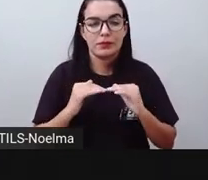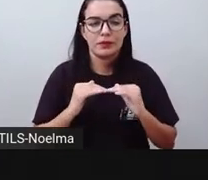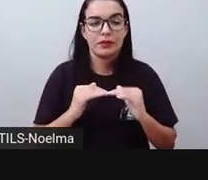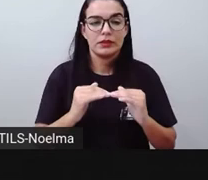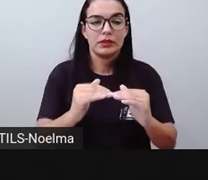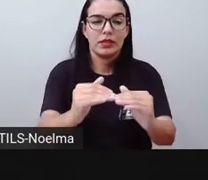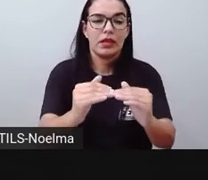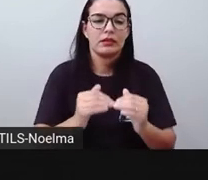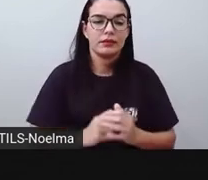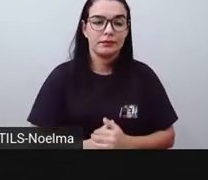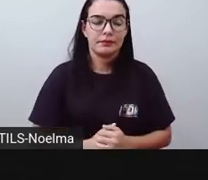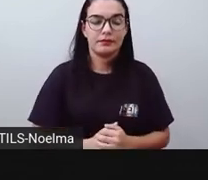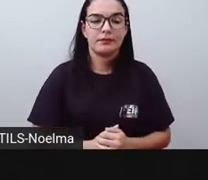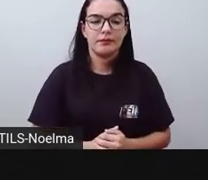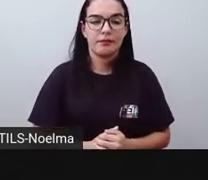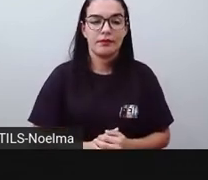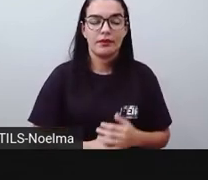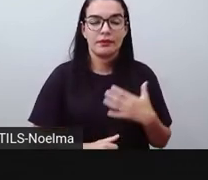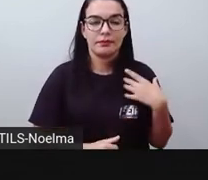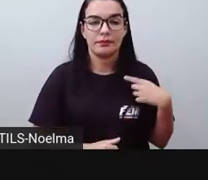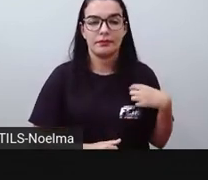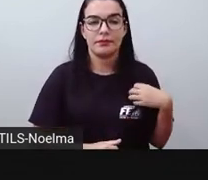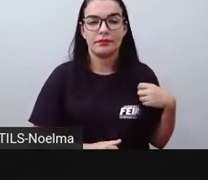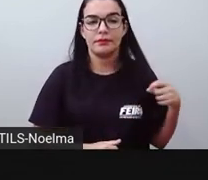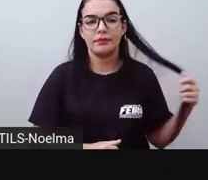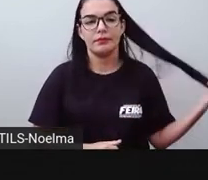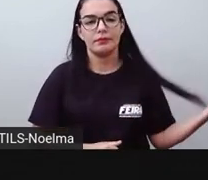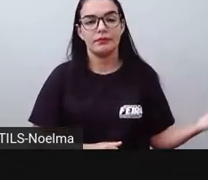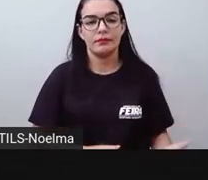também com os transportes rodoviários.